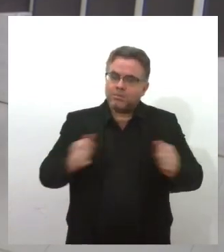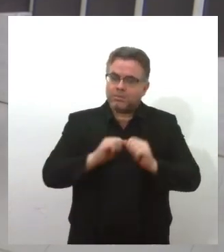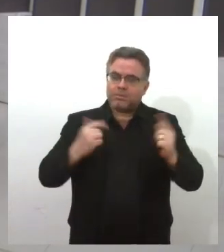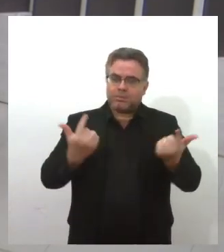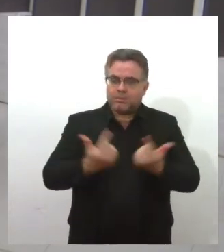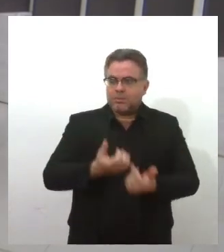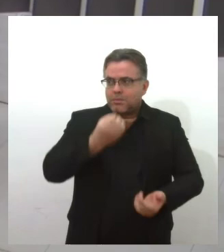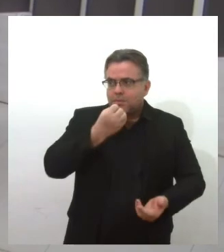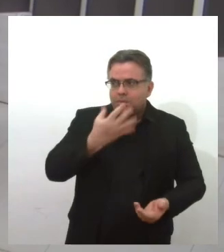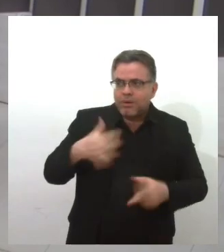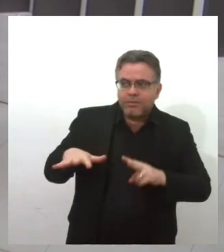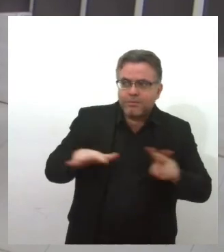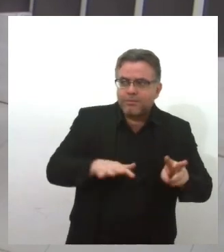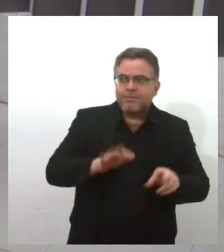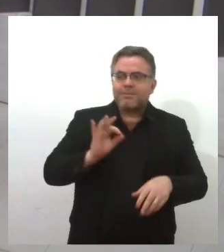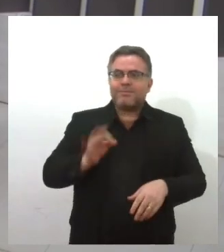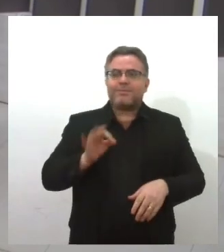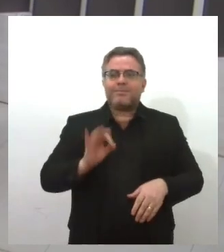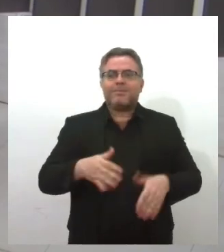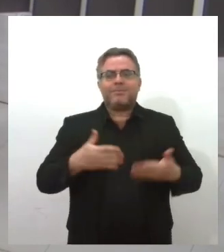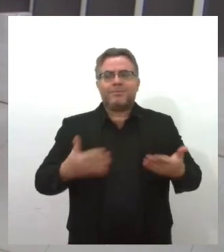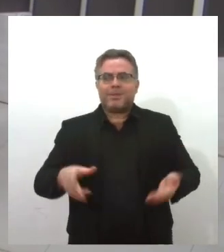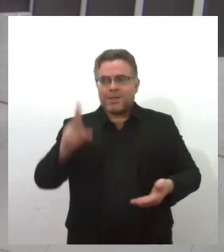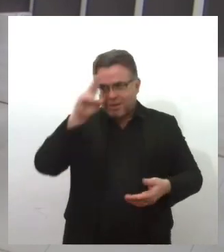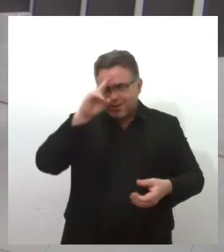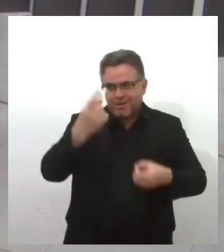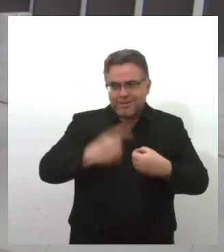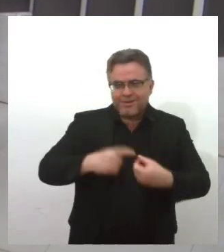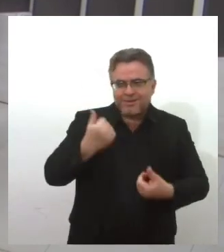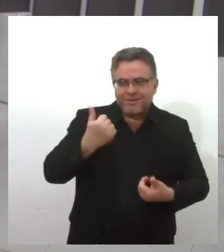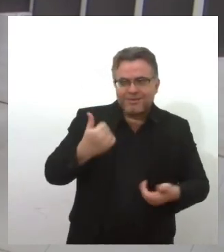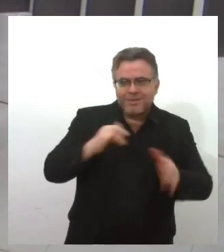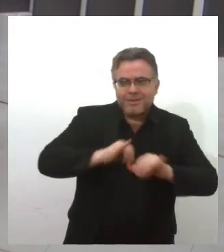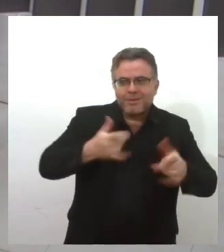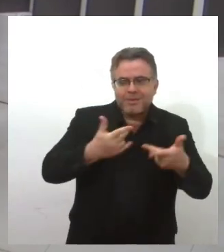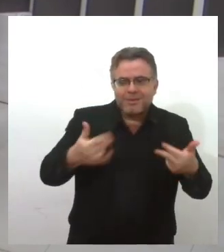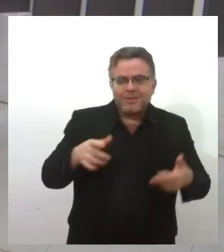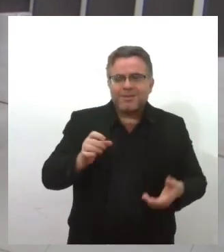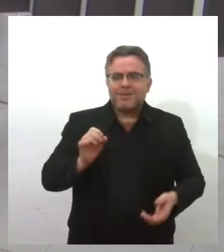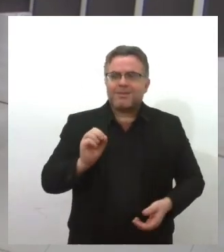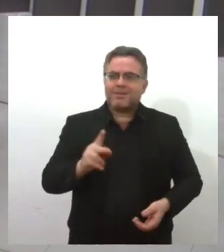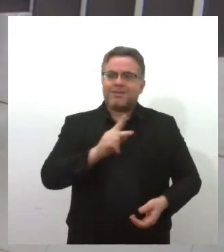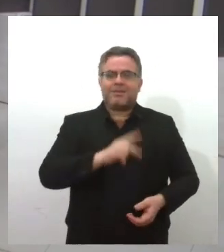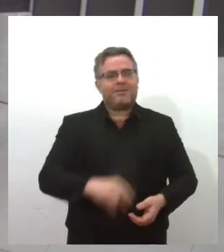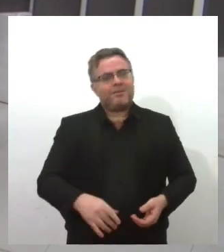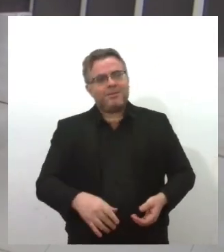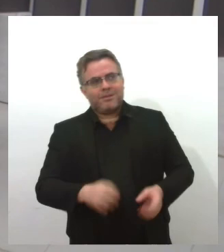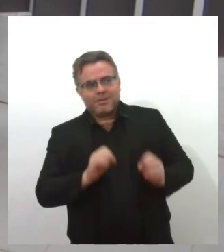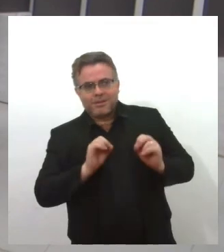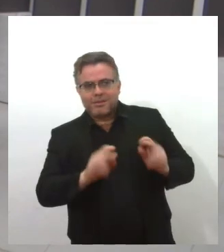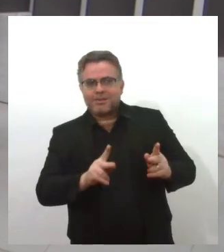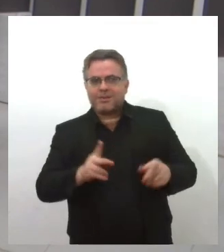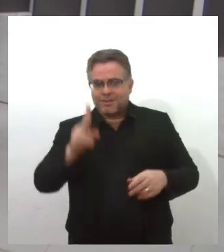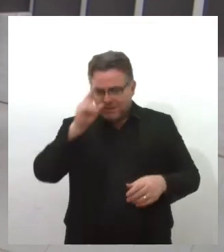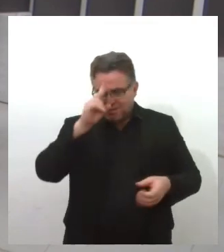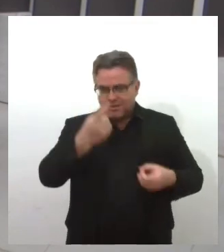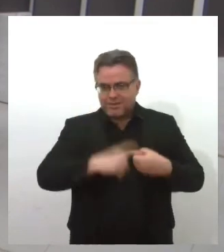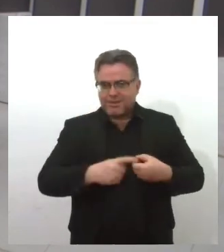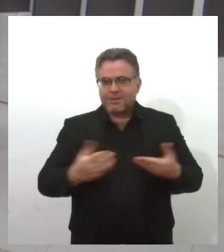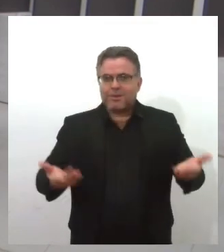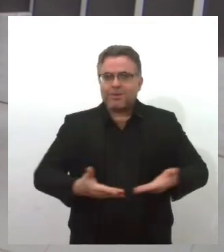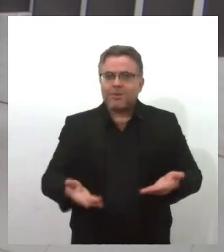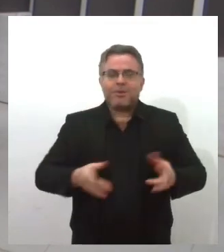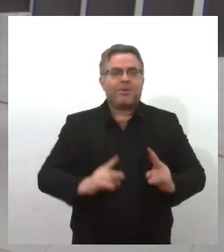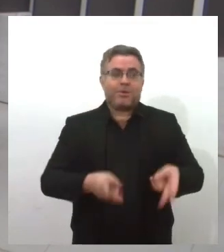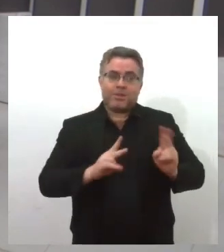final de semana para você. Eu te paro segunda-feira com mais notícias aqui no Jornal da Lese, primeira edição. É, eu te encontro na segunda-feira, mas hoje ainda